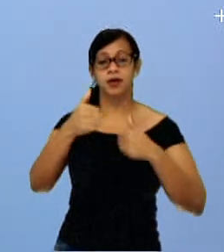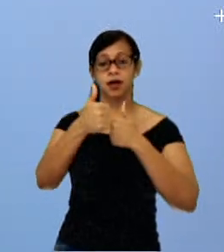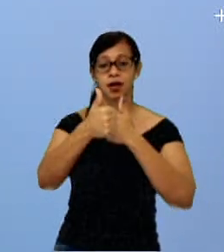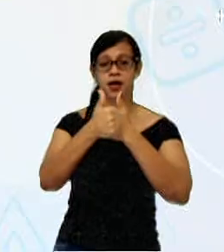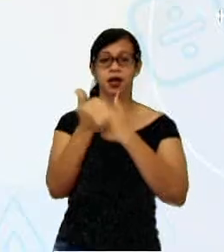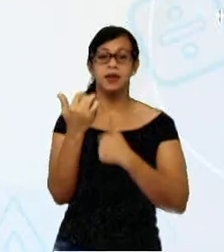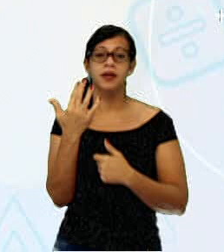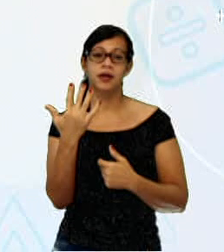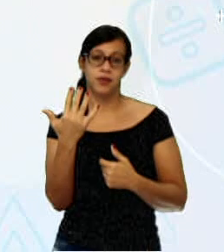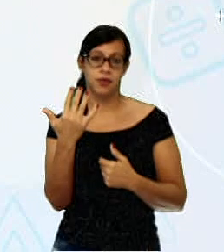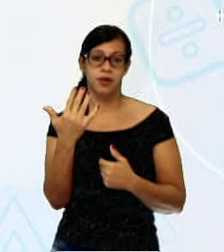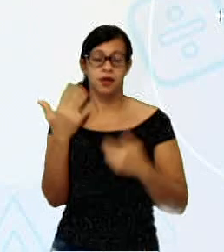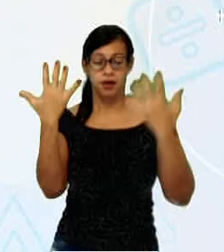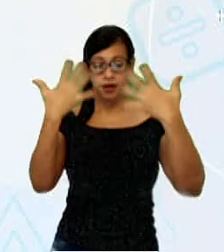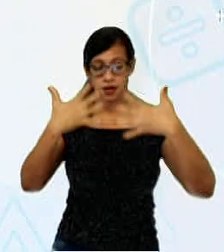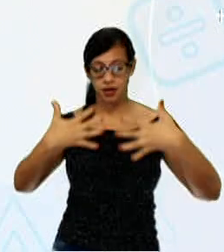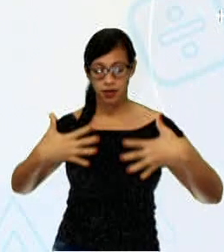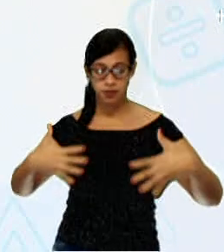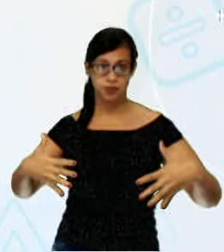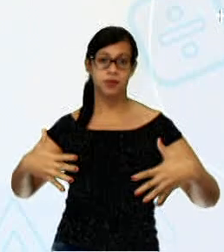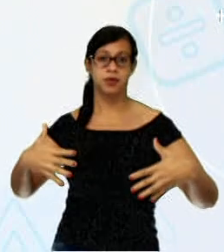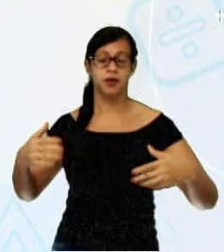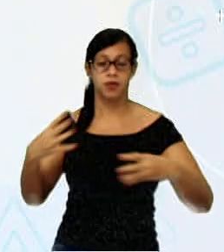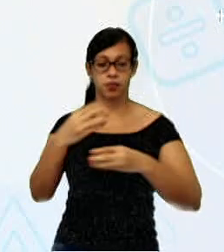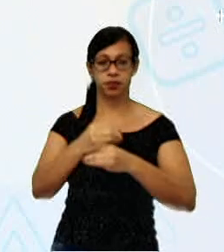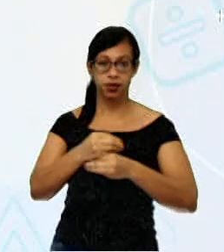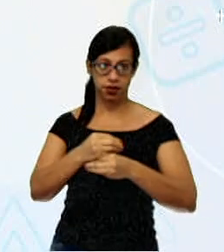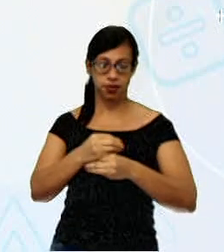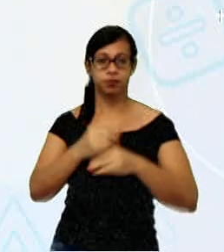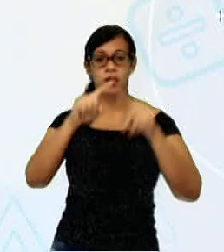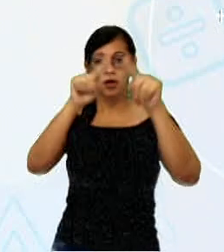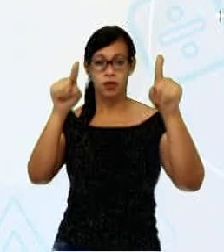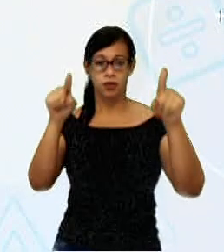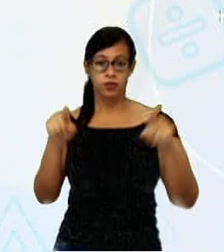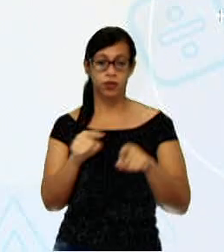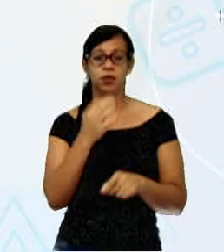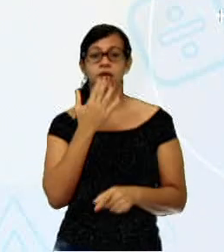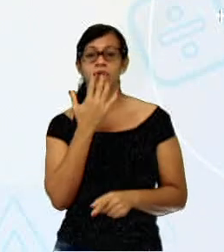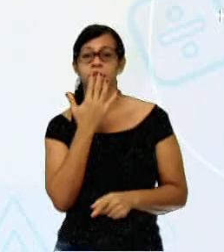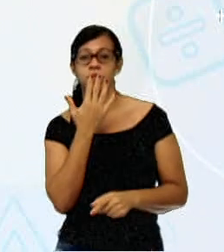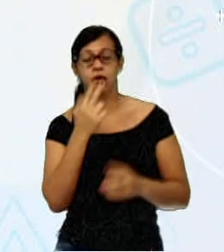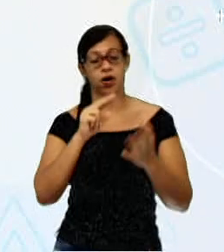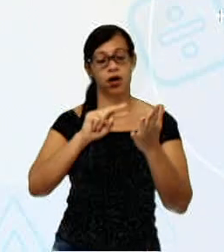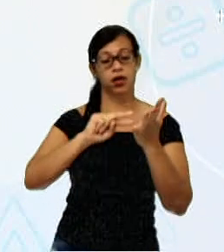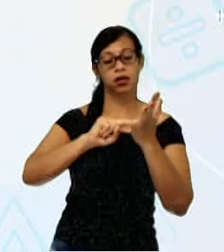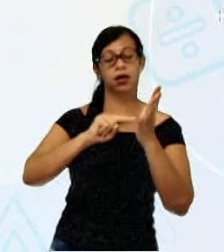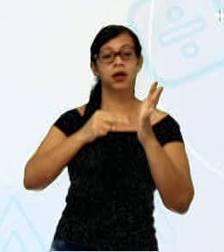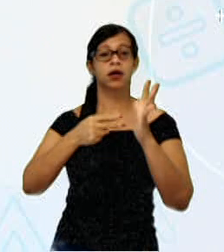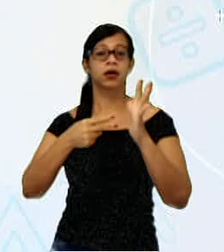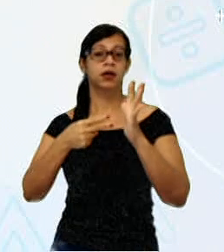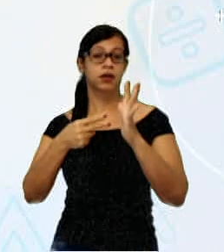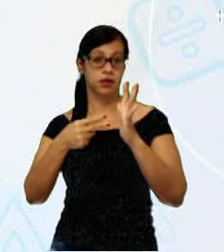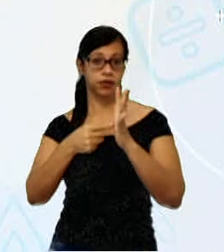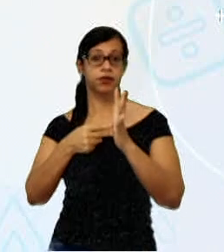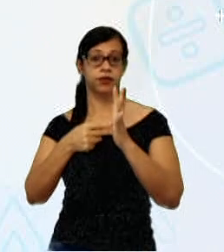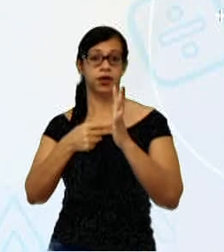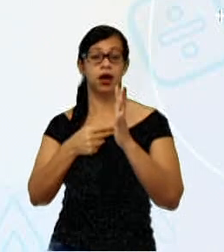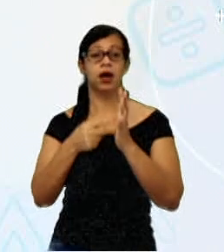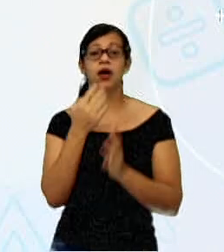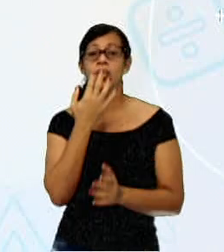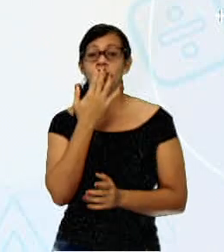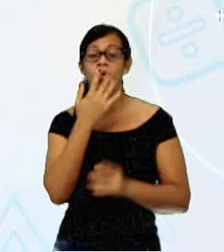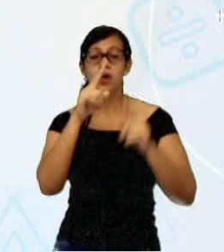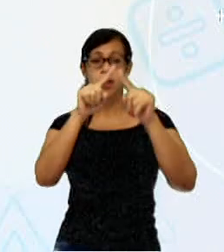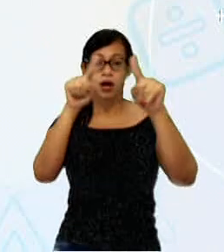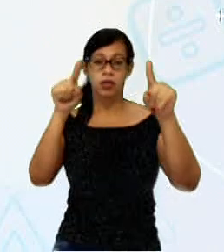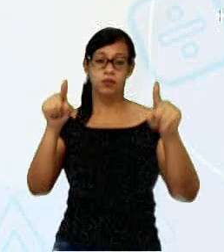Círculo cromático. O que é o círculo cromático? É a representação das cores através de um círculo onde estão